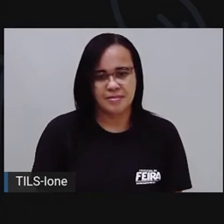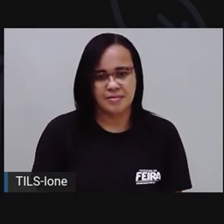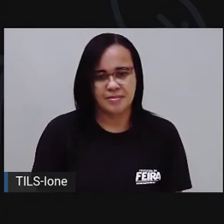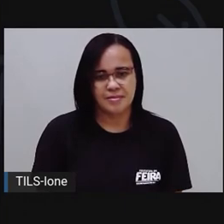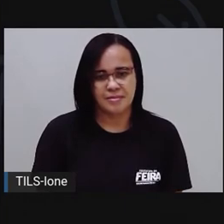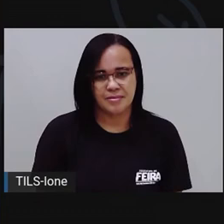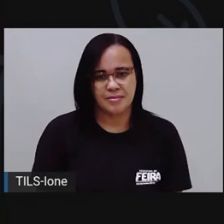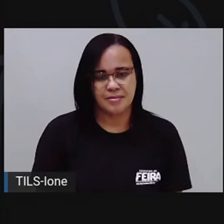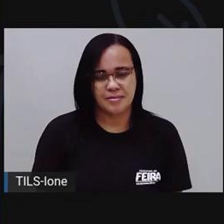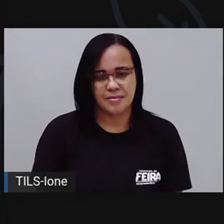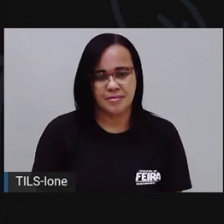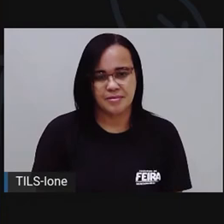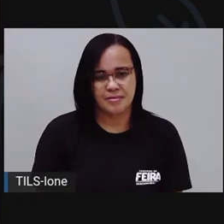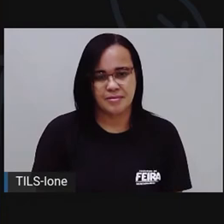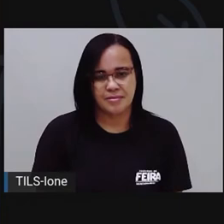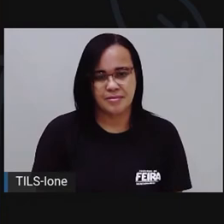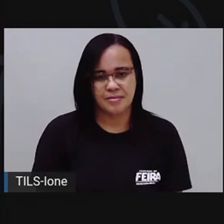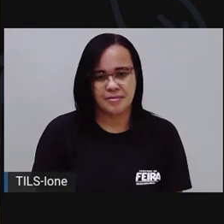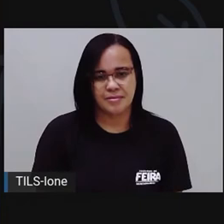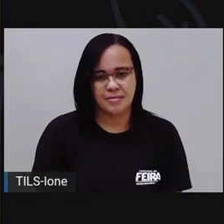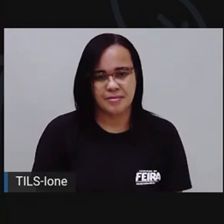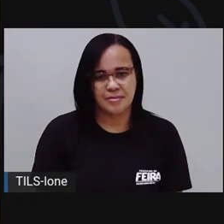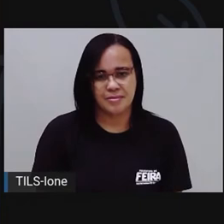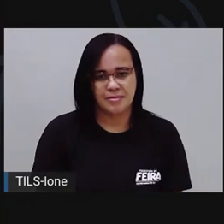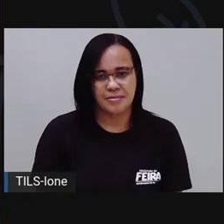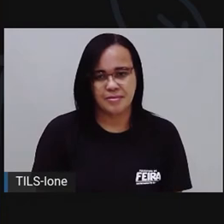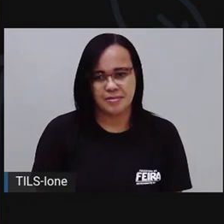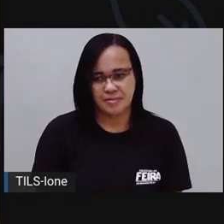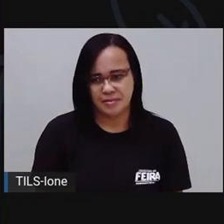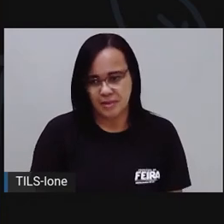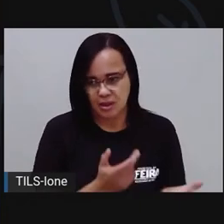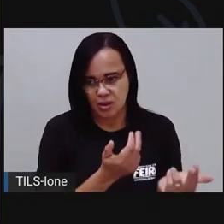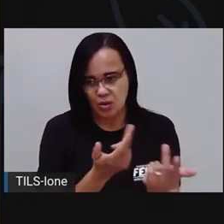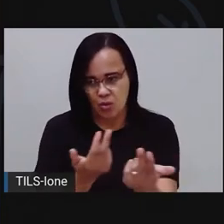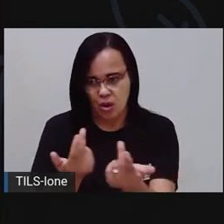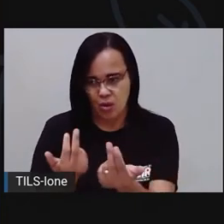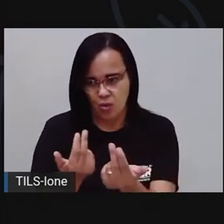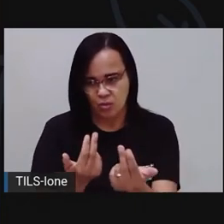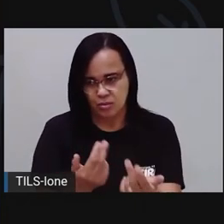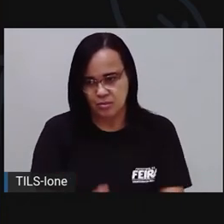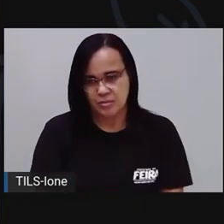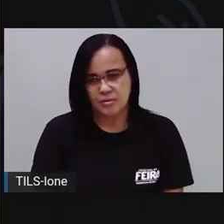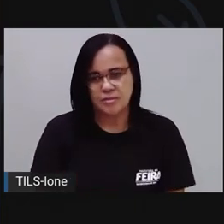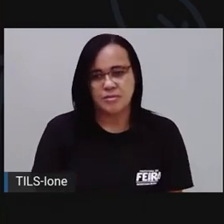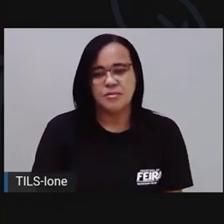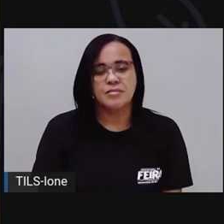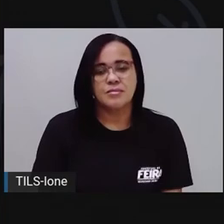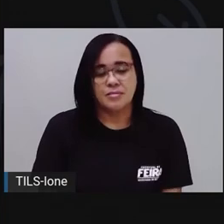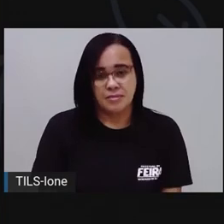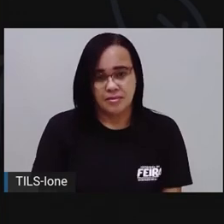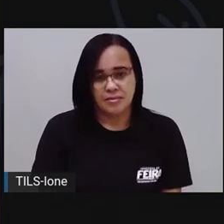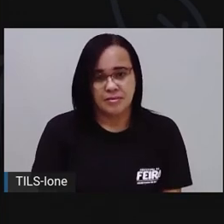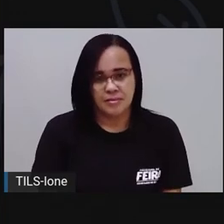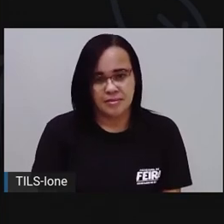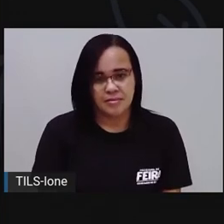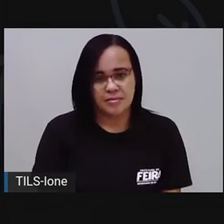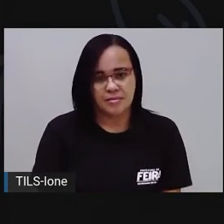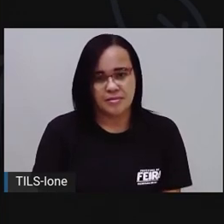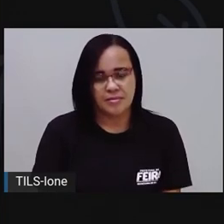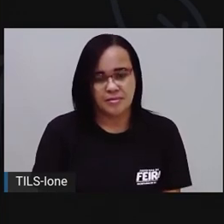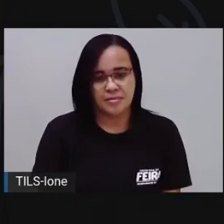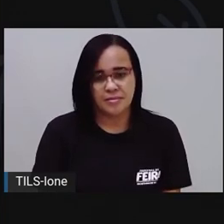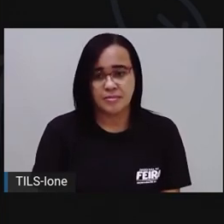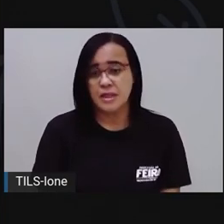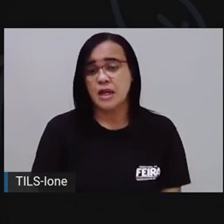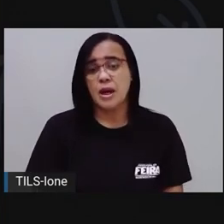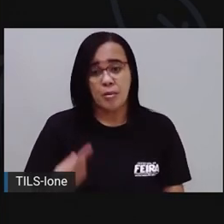Vai encher aqui, vai encher lá na xícara. Para vocês verem que é a mesma unidade. Aí, quando a Pró falou que é não convencional, é porque